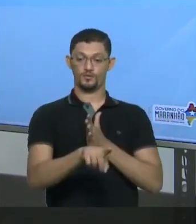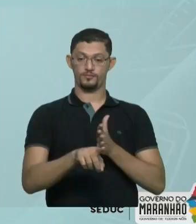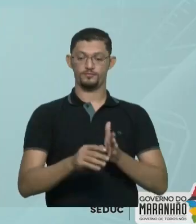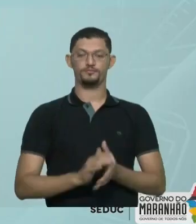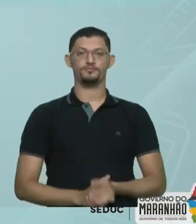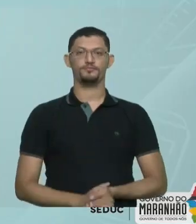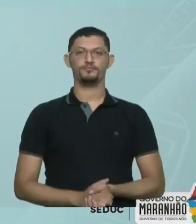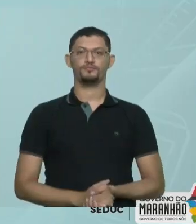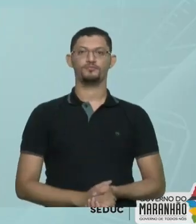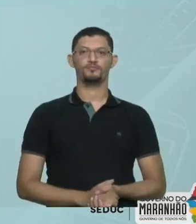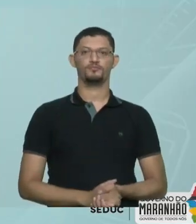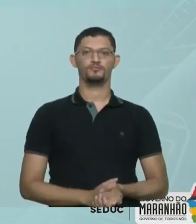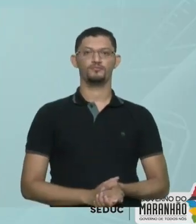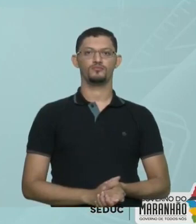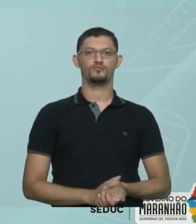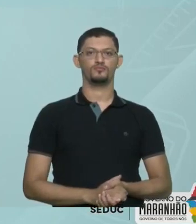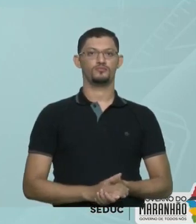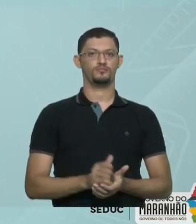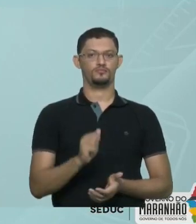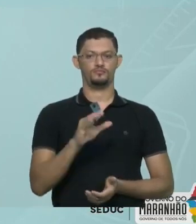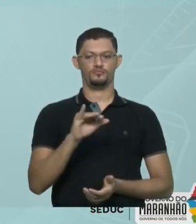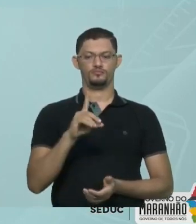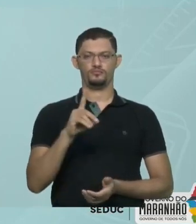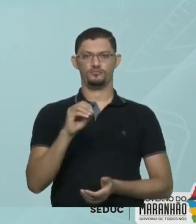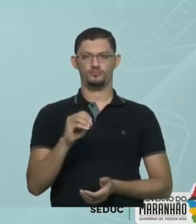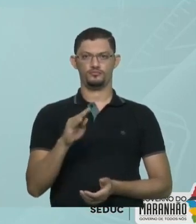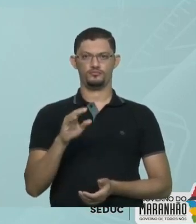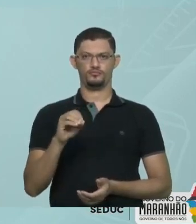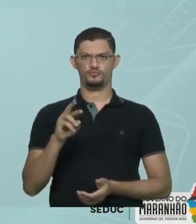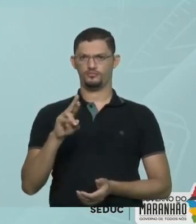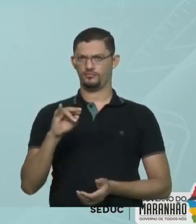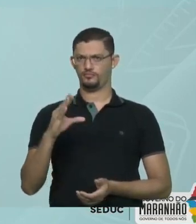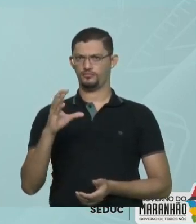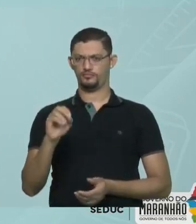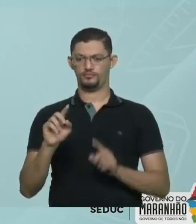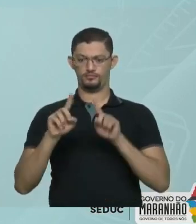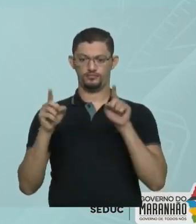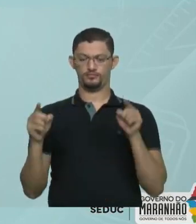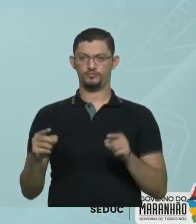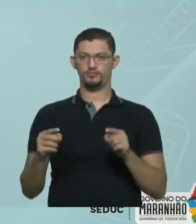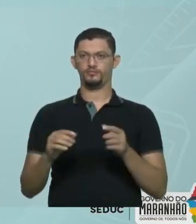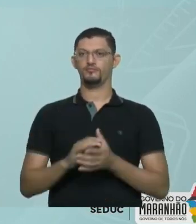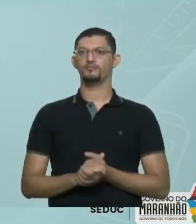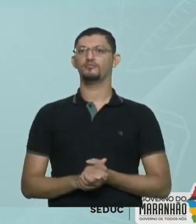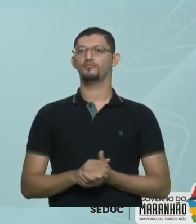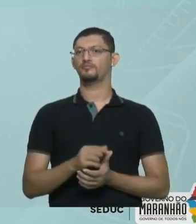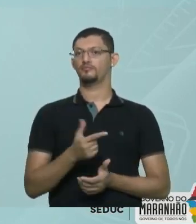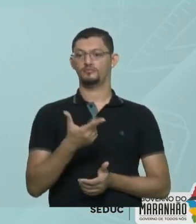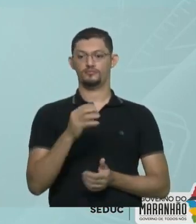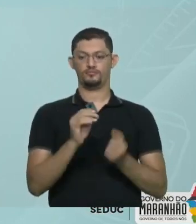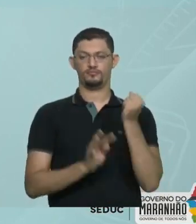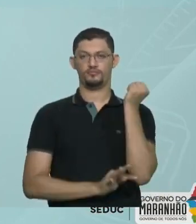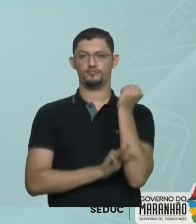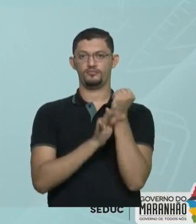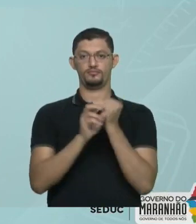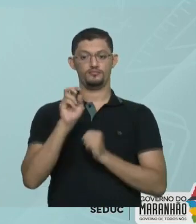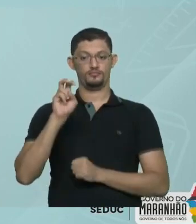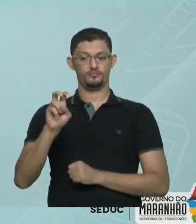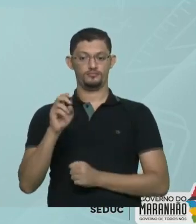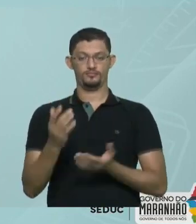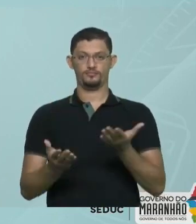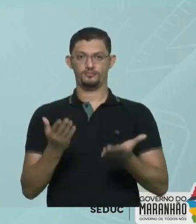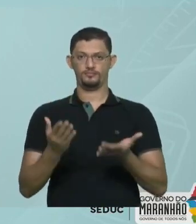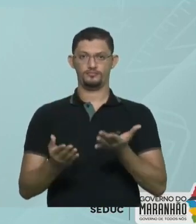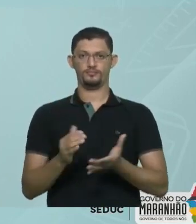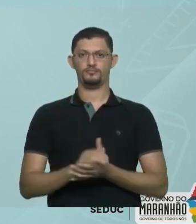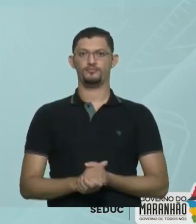A solubilidade do ácido bórico O H3BO3 A 20 graus Celsius É de 5 gramas Para